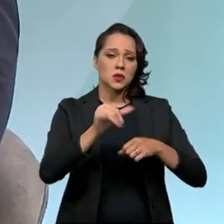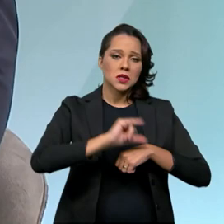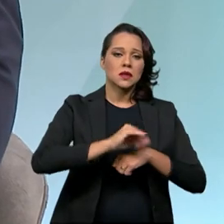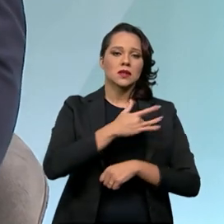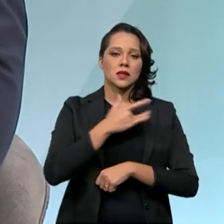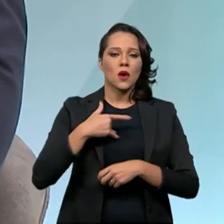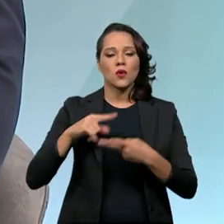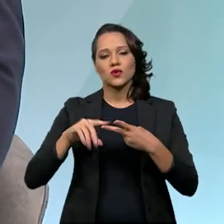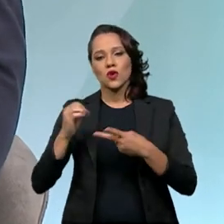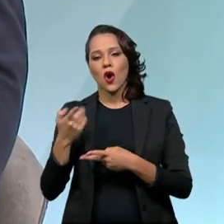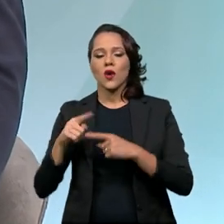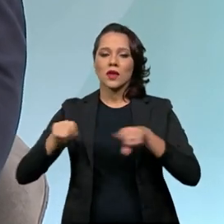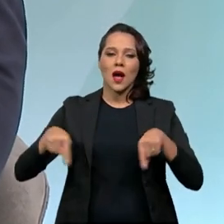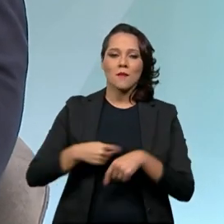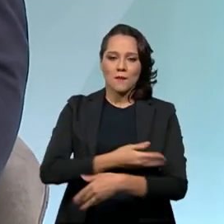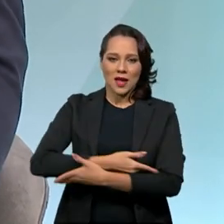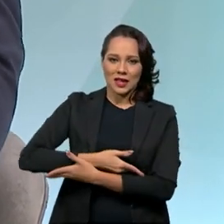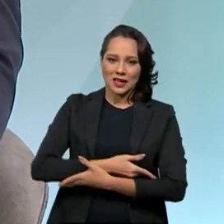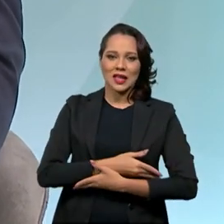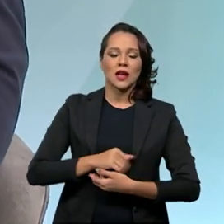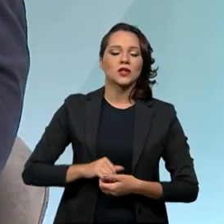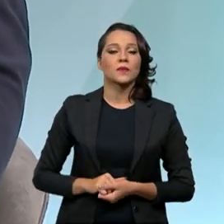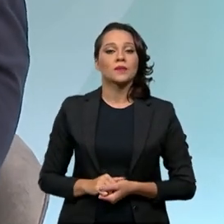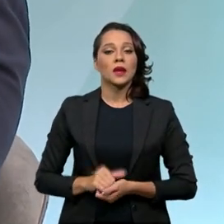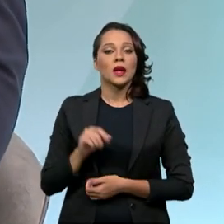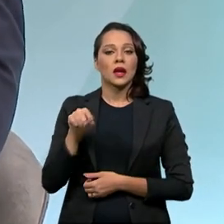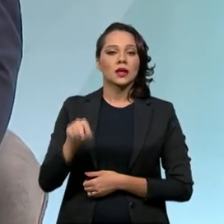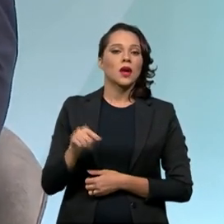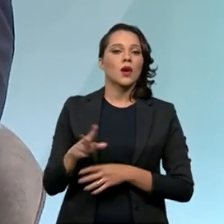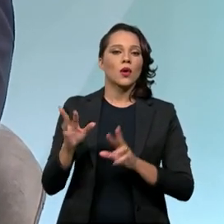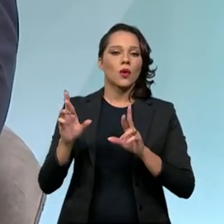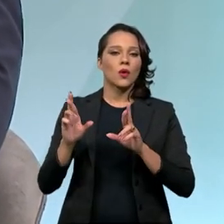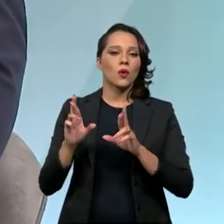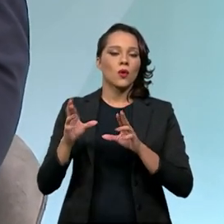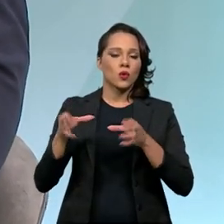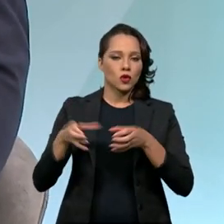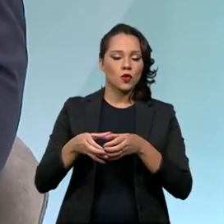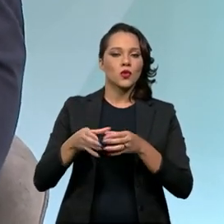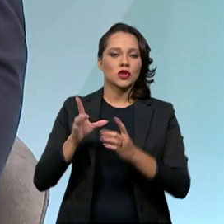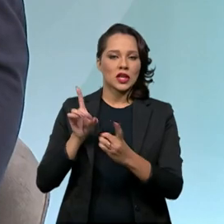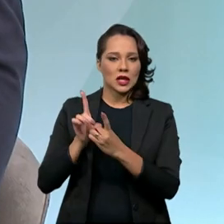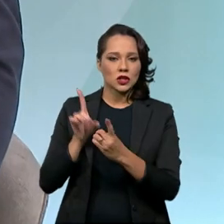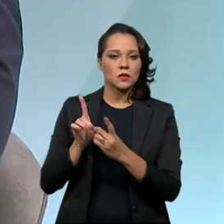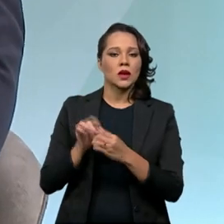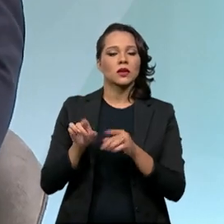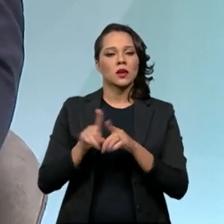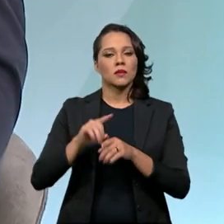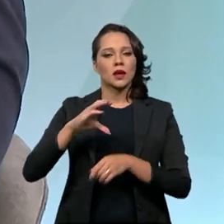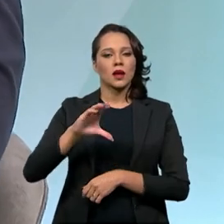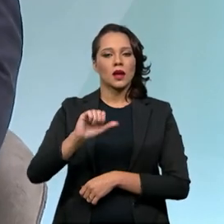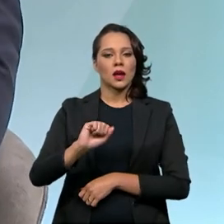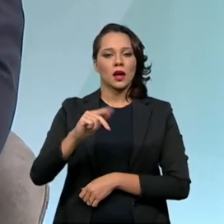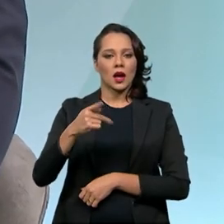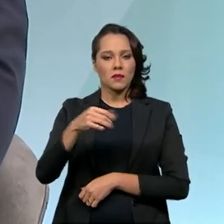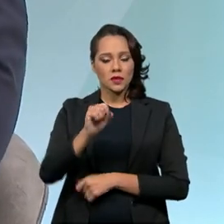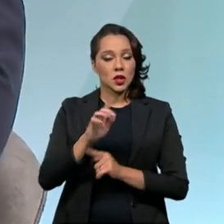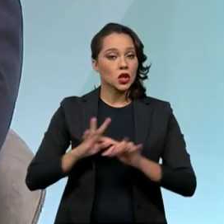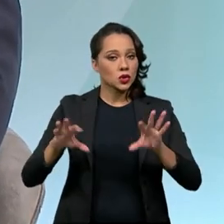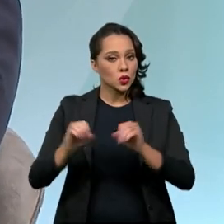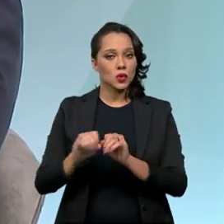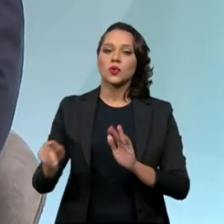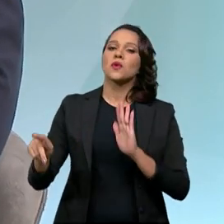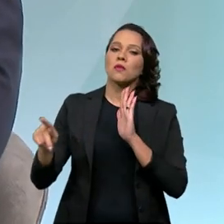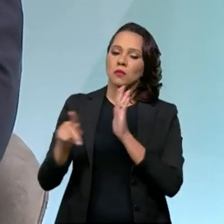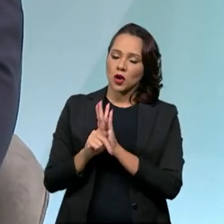Toda a rede de saúde mental, que a gente chama, RAPS, rede de atenção, e também os CAPES, tudo isso também faz